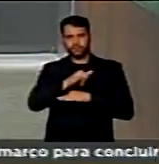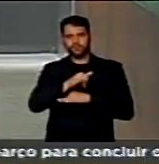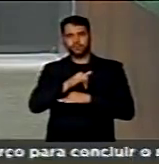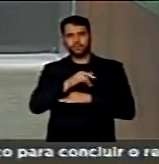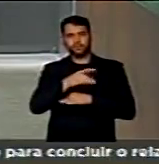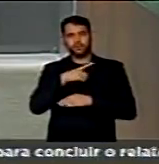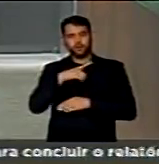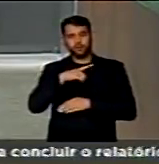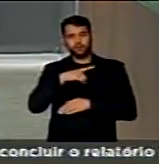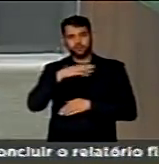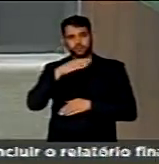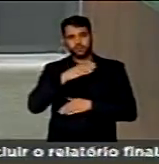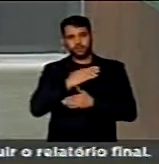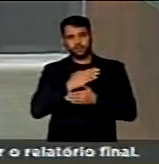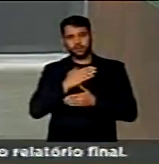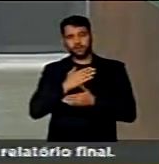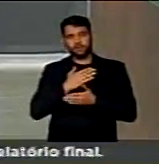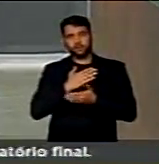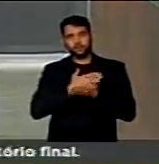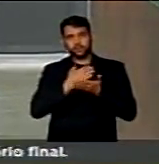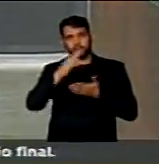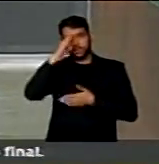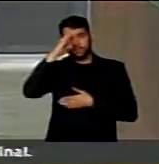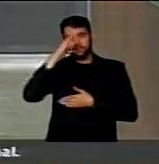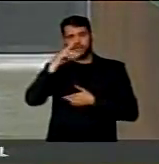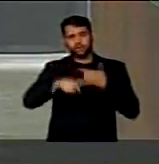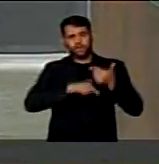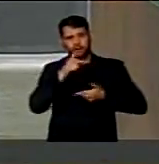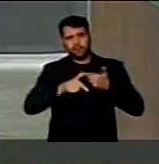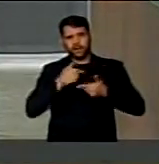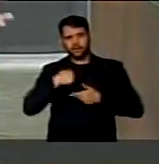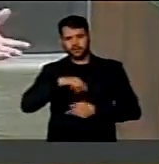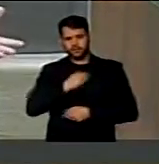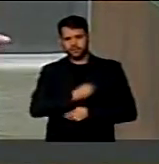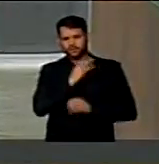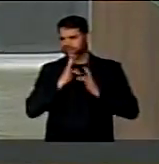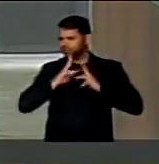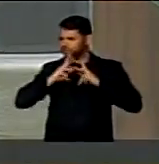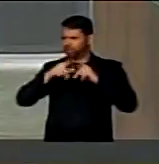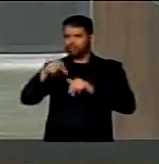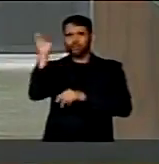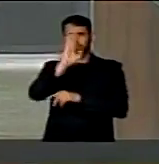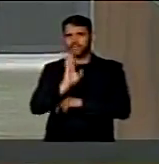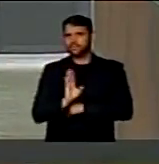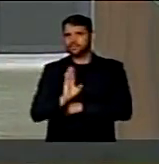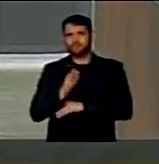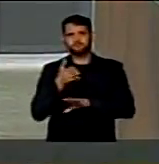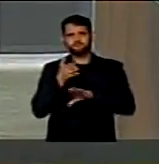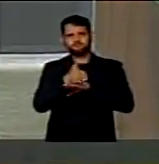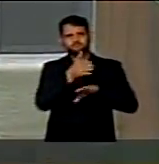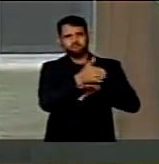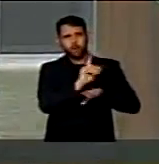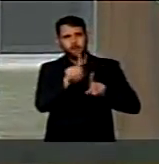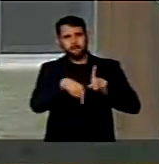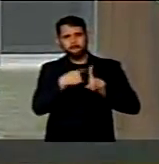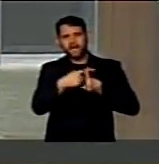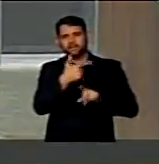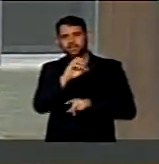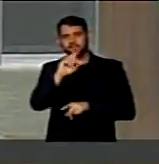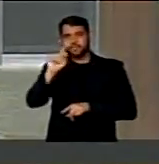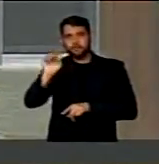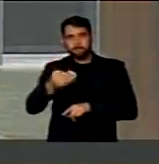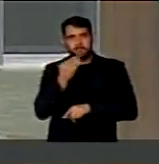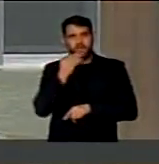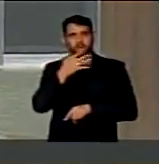Brasileiro, cumprimentar pela ação que nós tivemos em todo o país, com mais de 220 mil